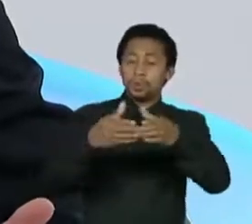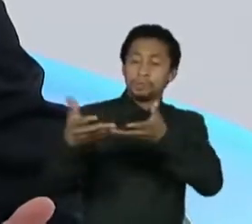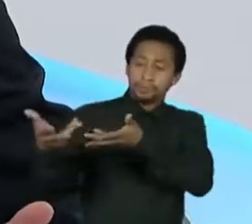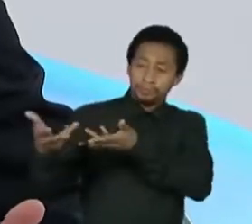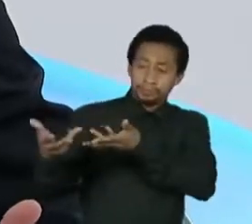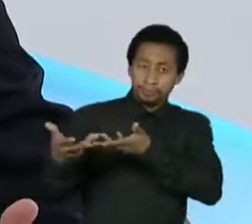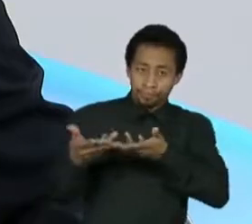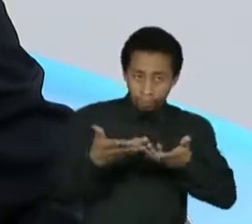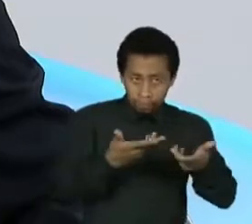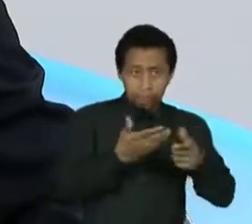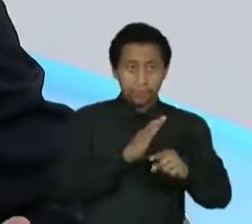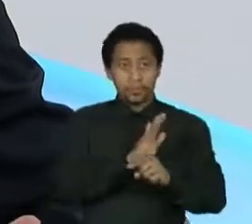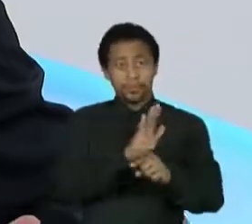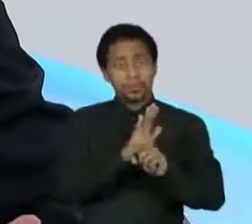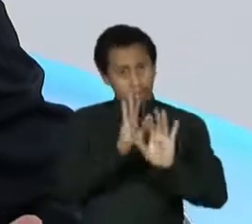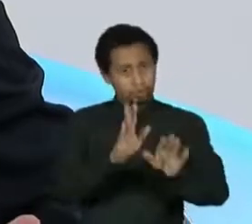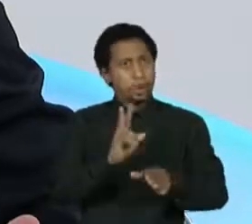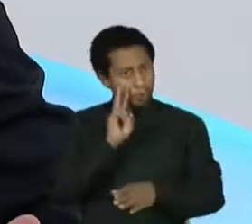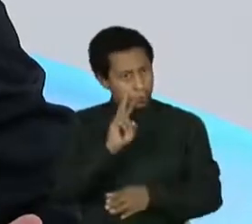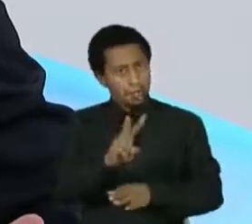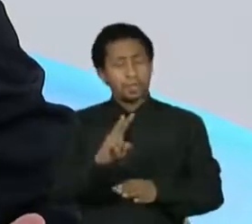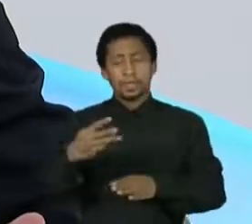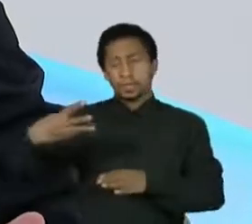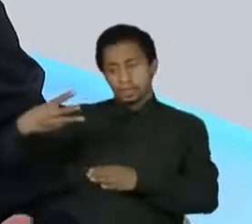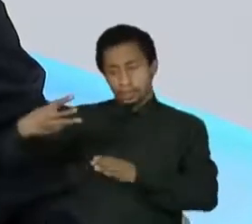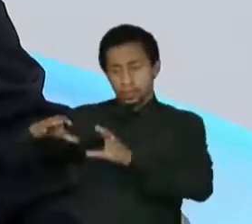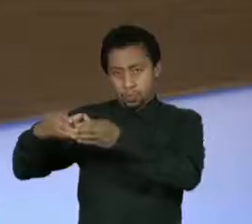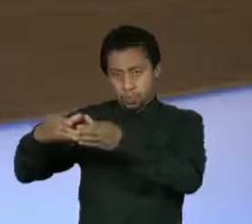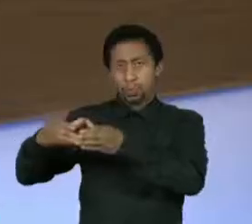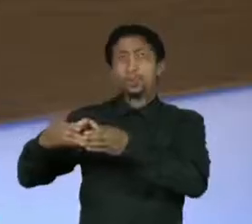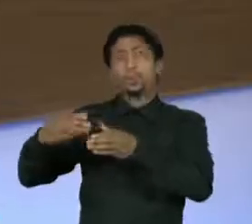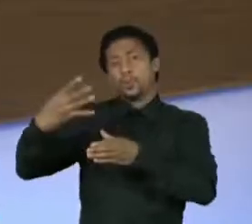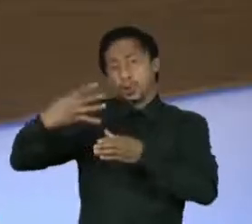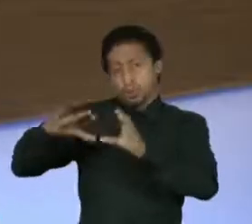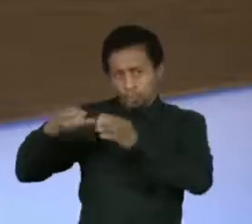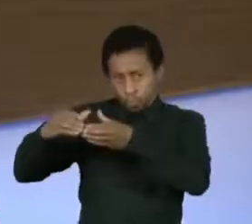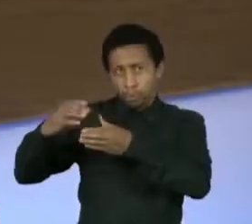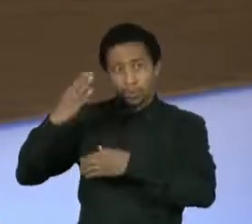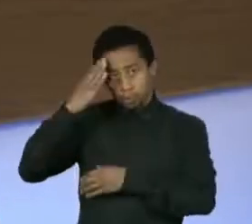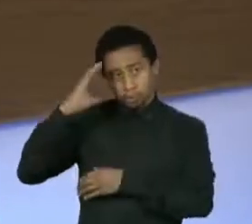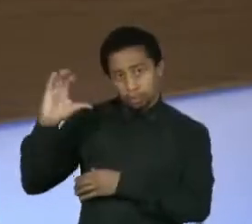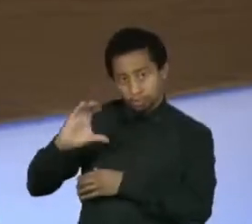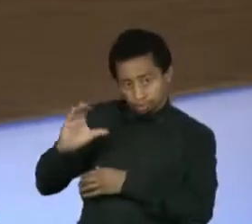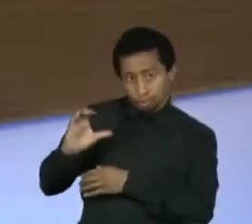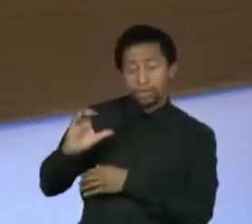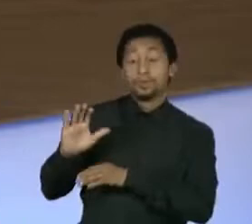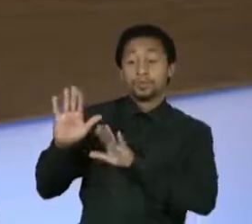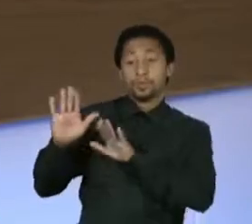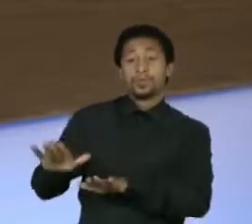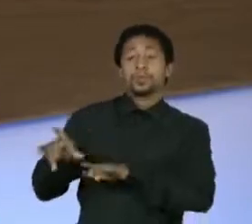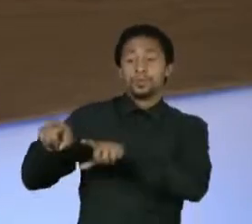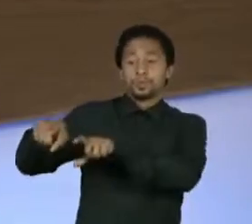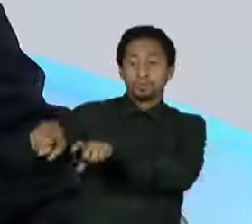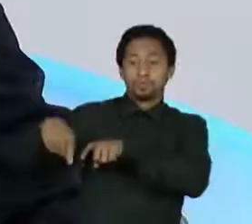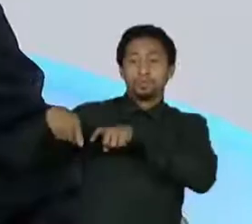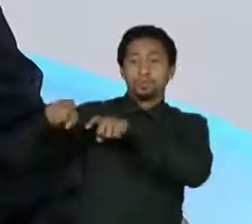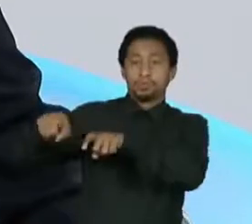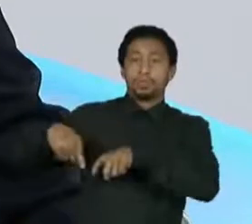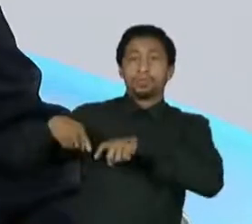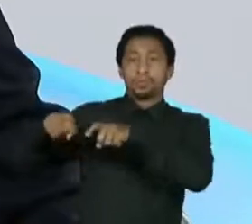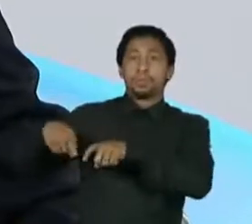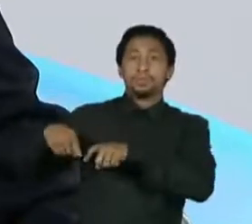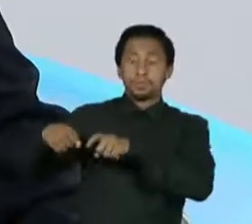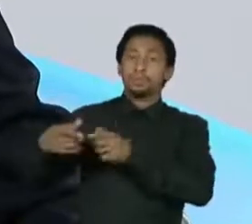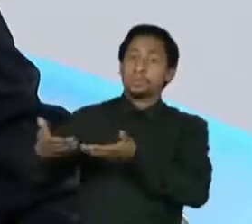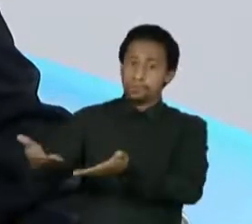acompanhei já terceiro e quarto grupo em Curitiba, que estavam na chácara da